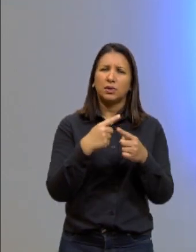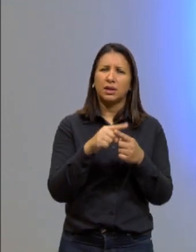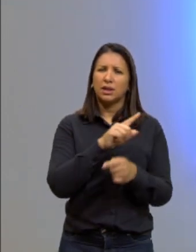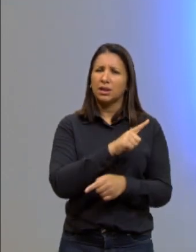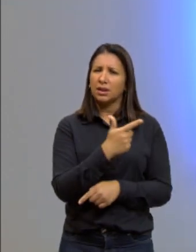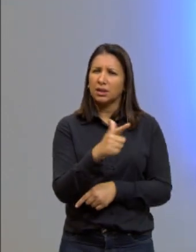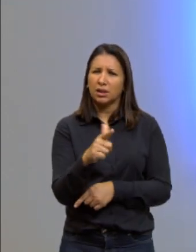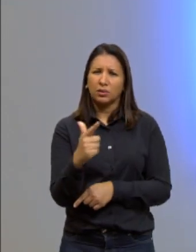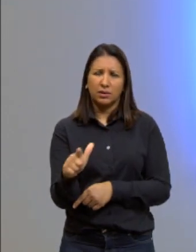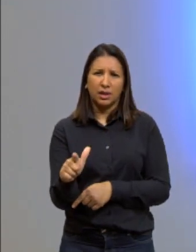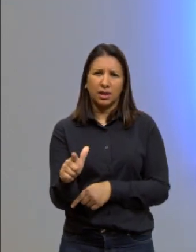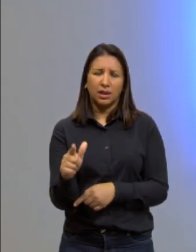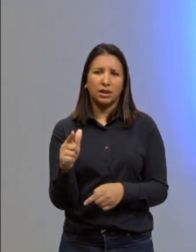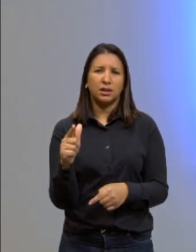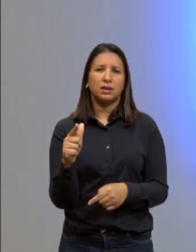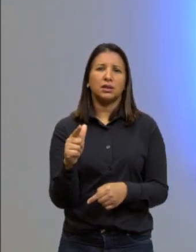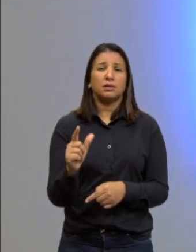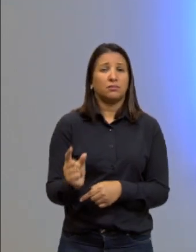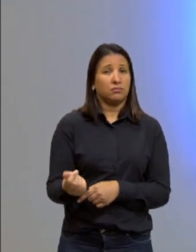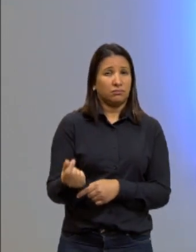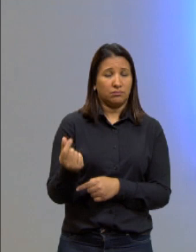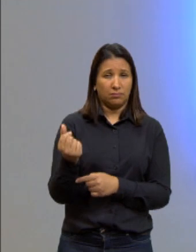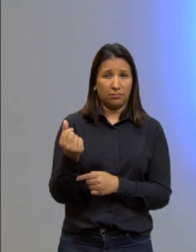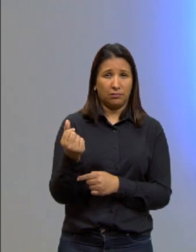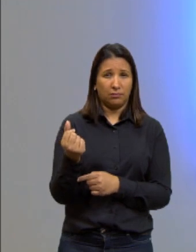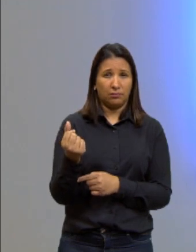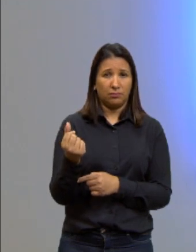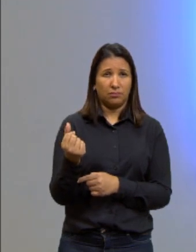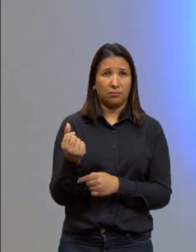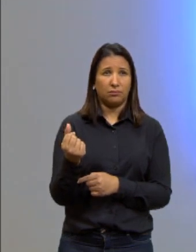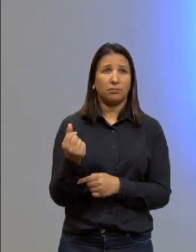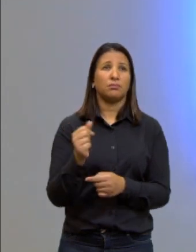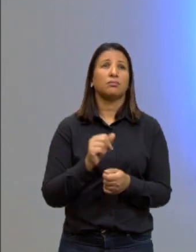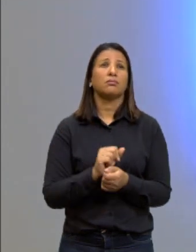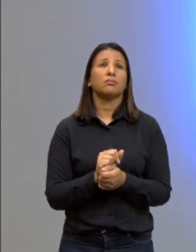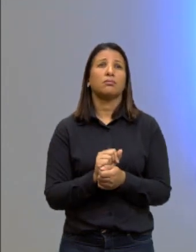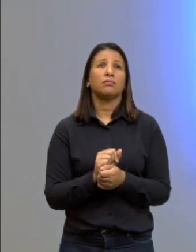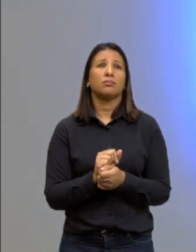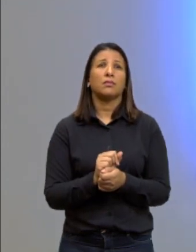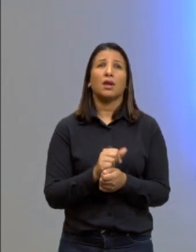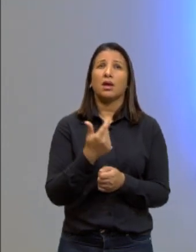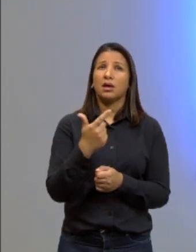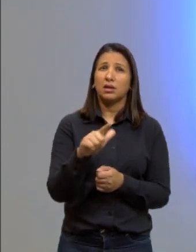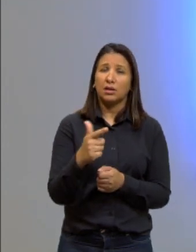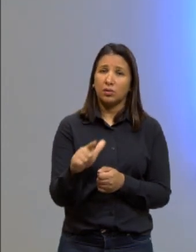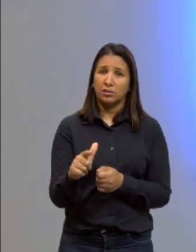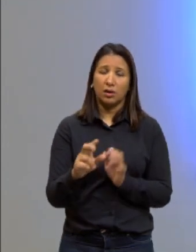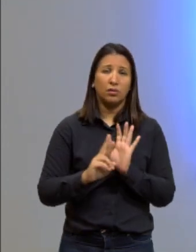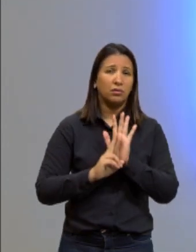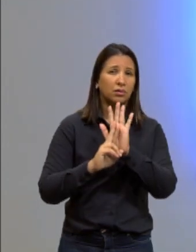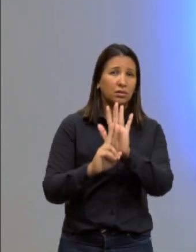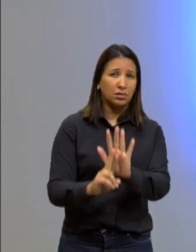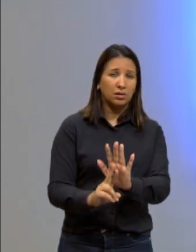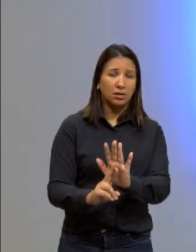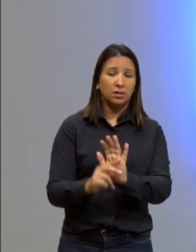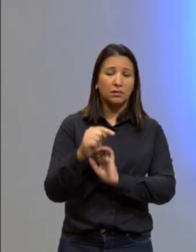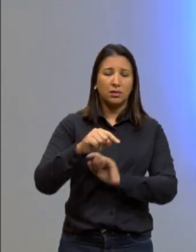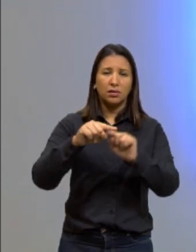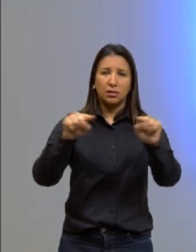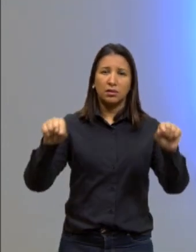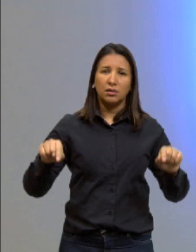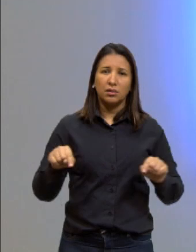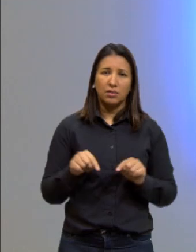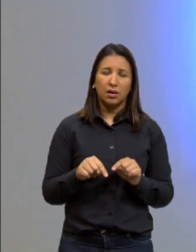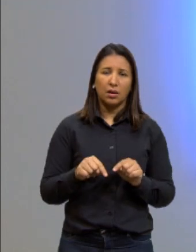possuem condições financeiras abomináveis e não se representam nesses locais,